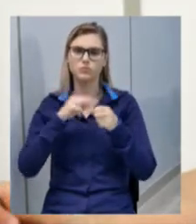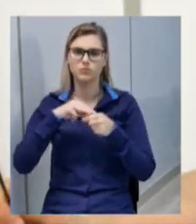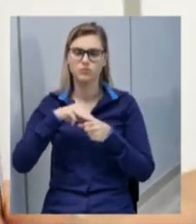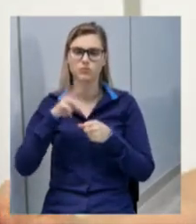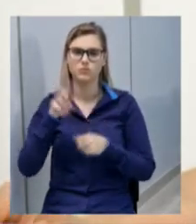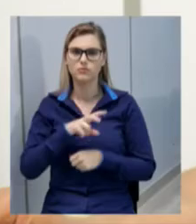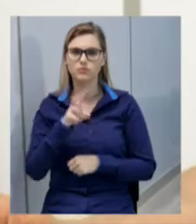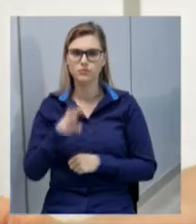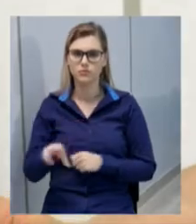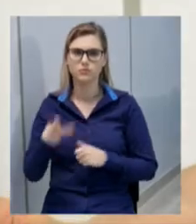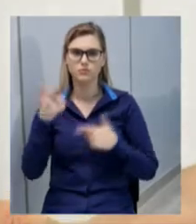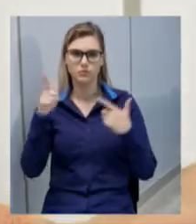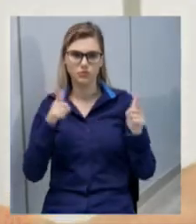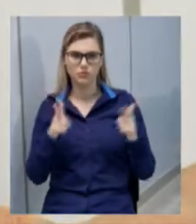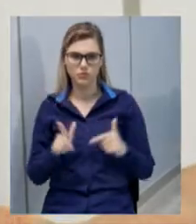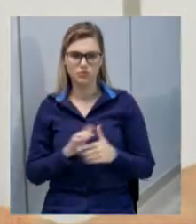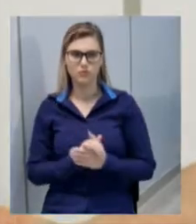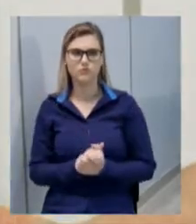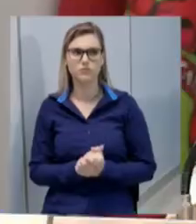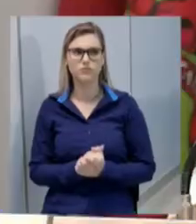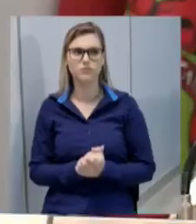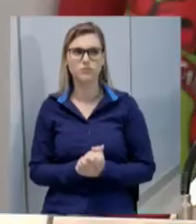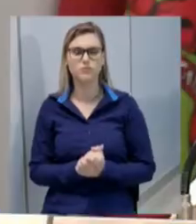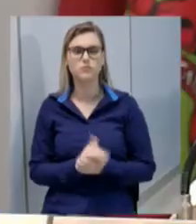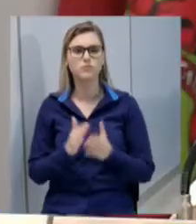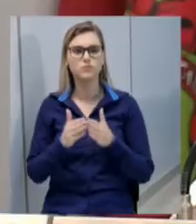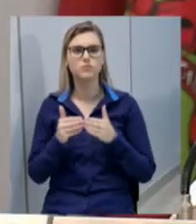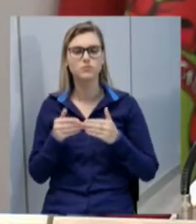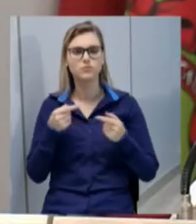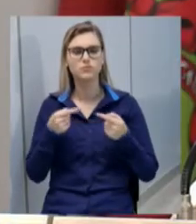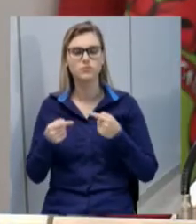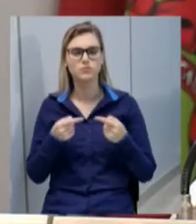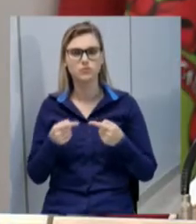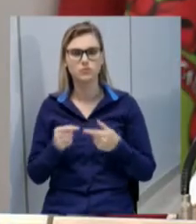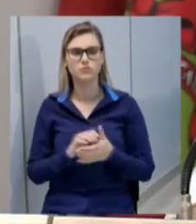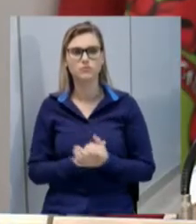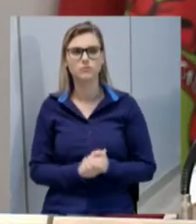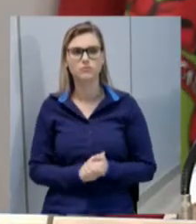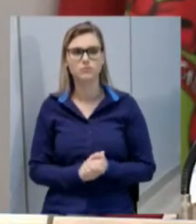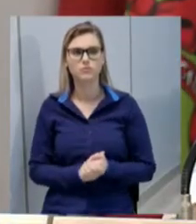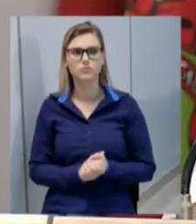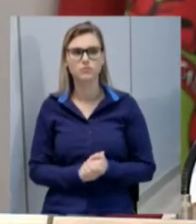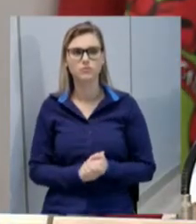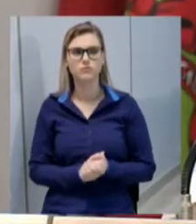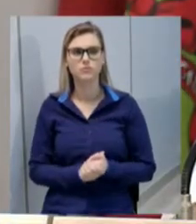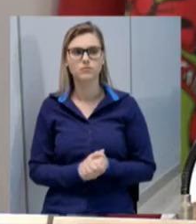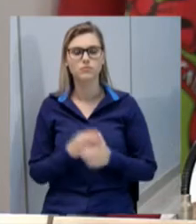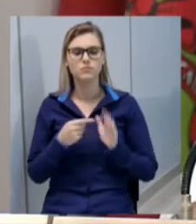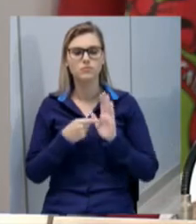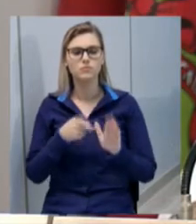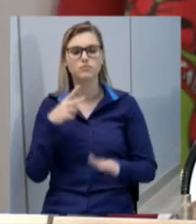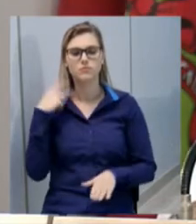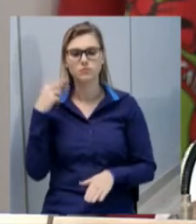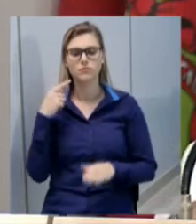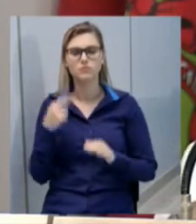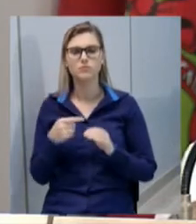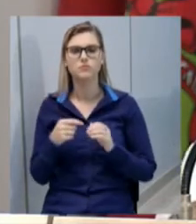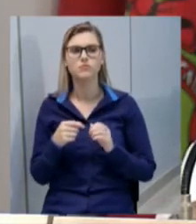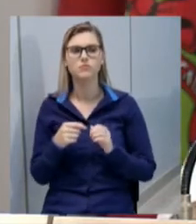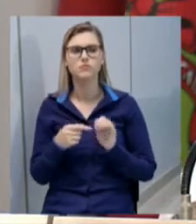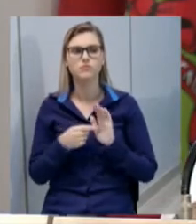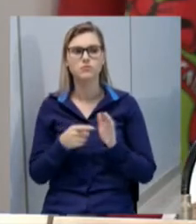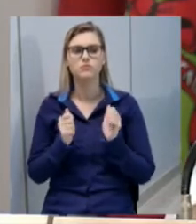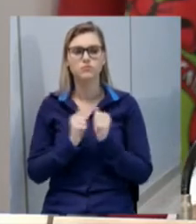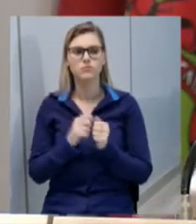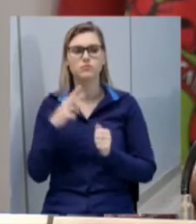xerê da outras providências emenda está em discussão coloco aos vereadores que apresentamos juntamente com o